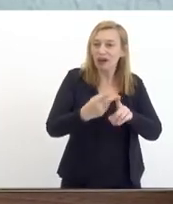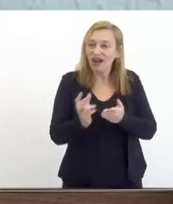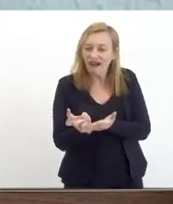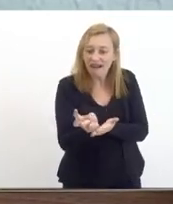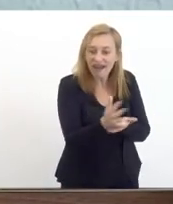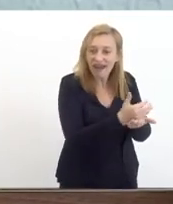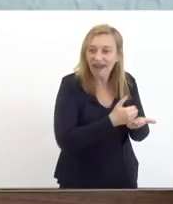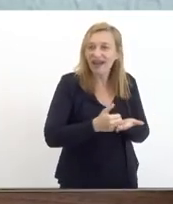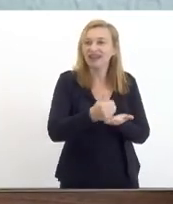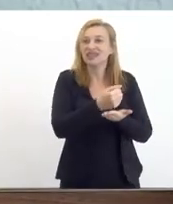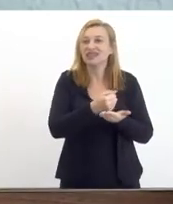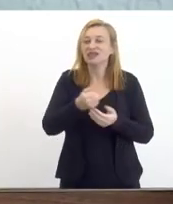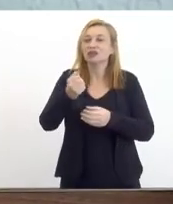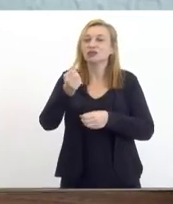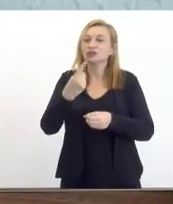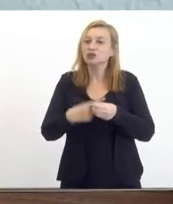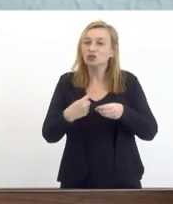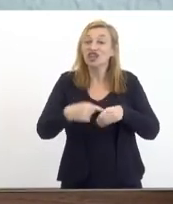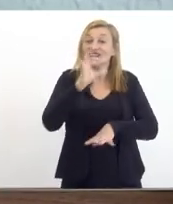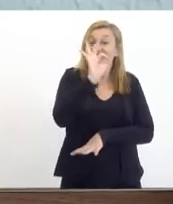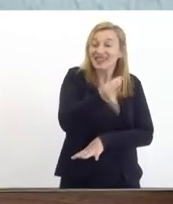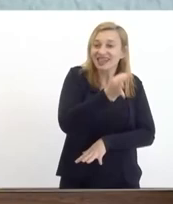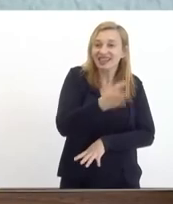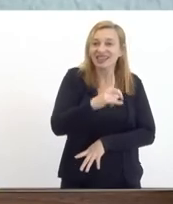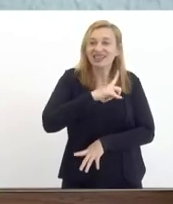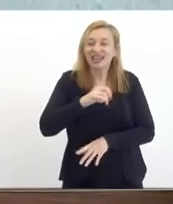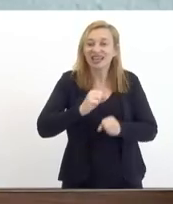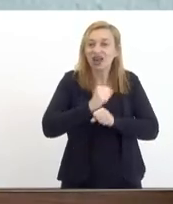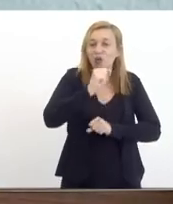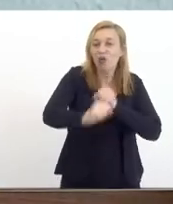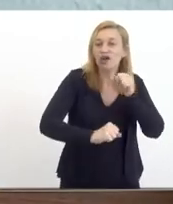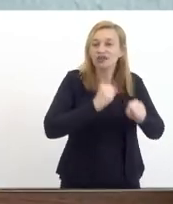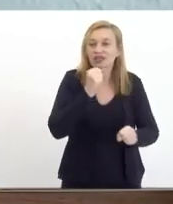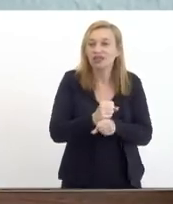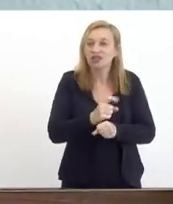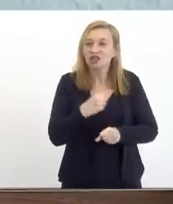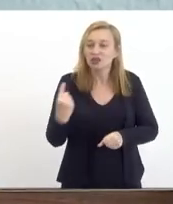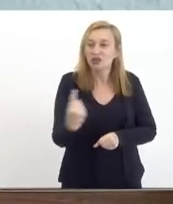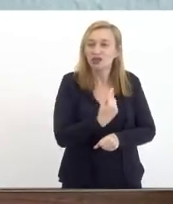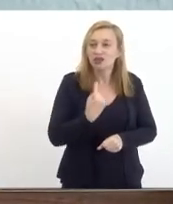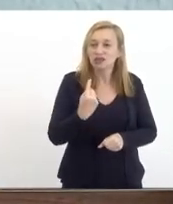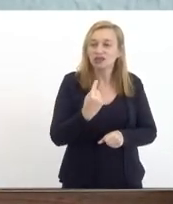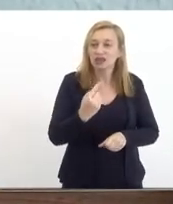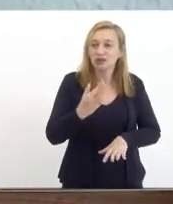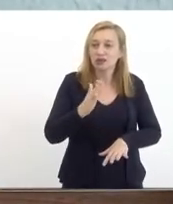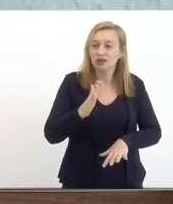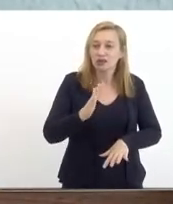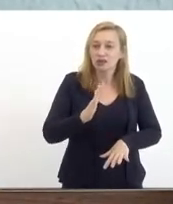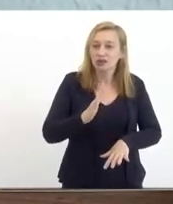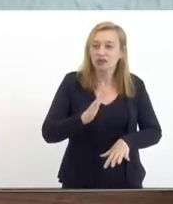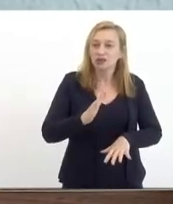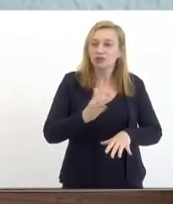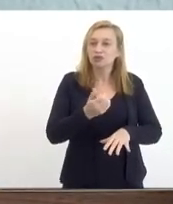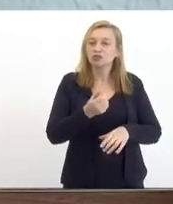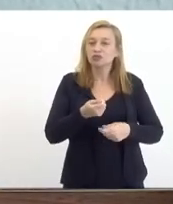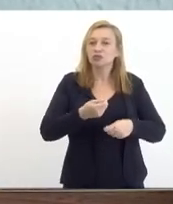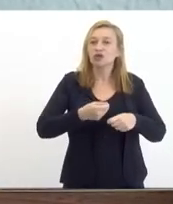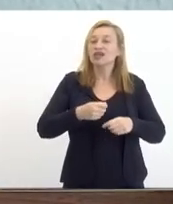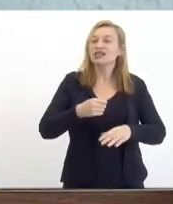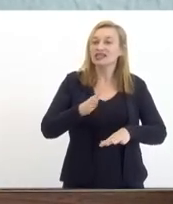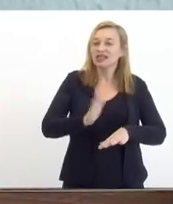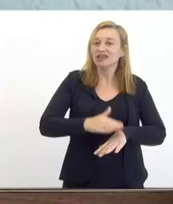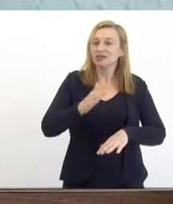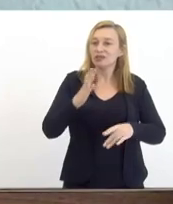município e tenho certeza que até o ano que vem nós vamos ser uma das maiores cidades econômicas